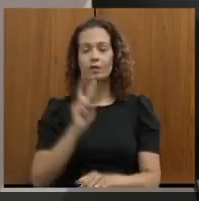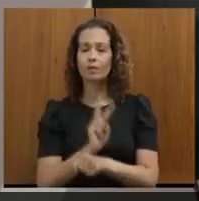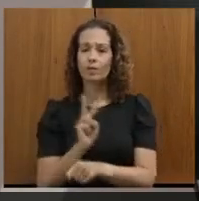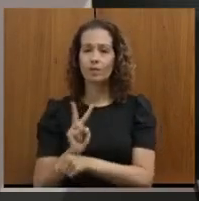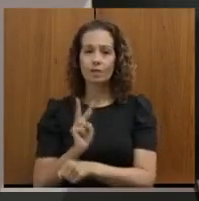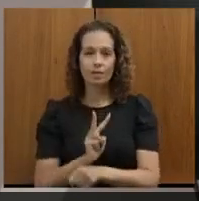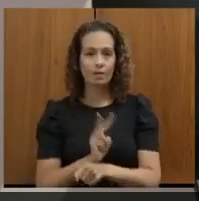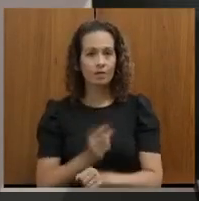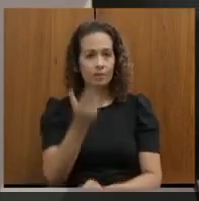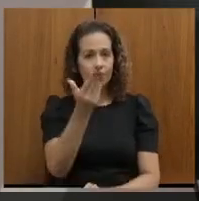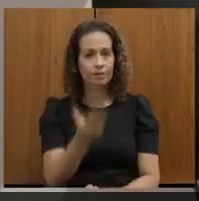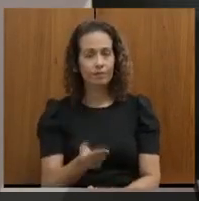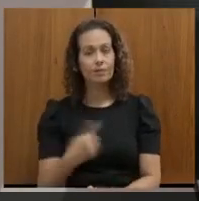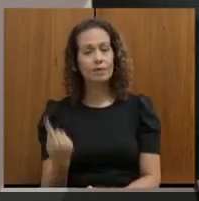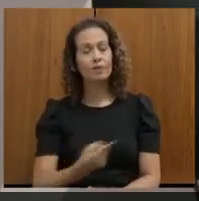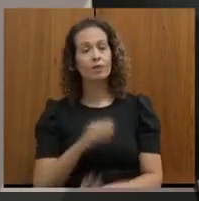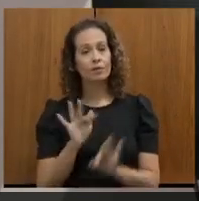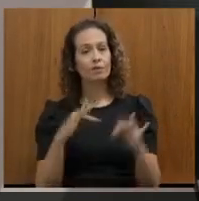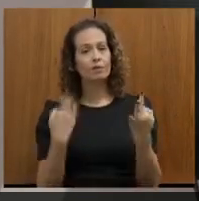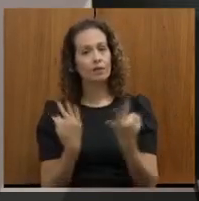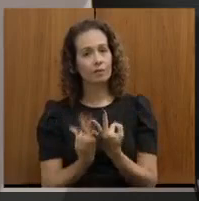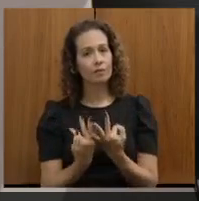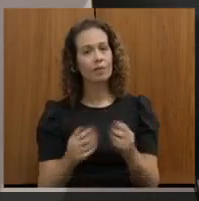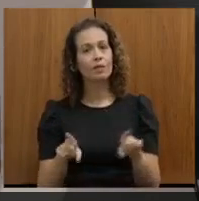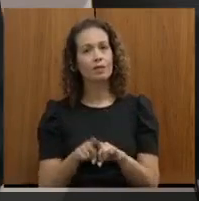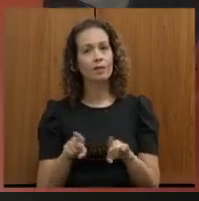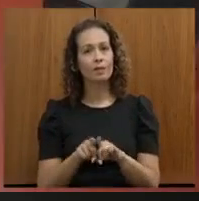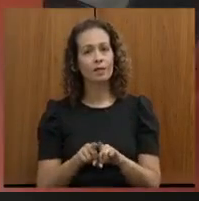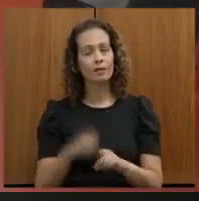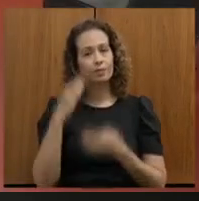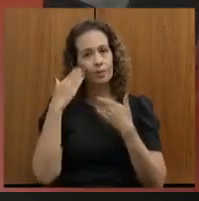para toda a nossa família CEMFRA também. Muito obrigado.